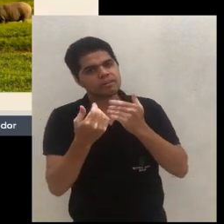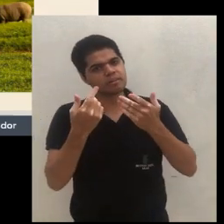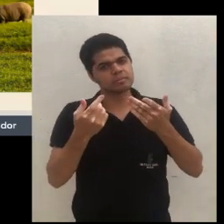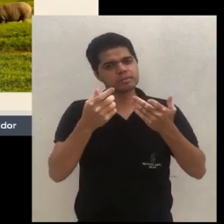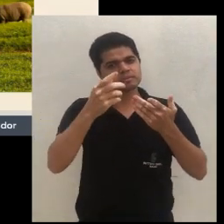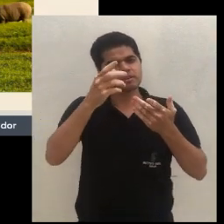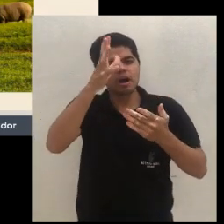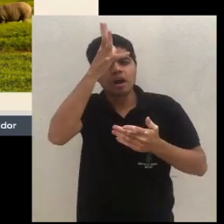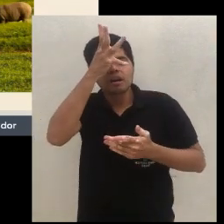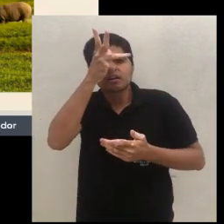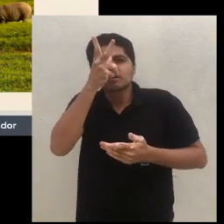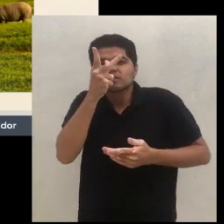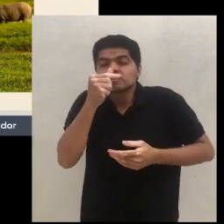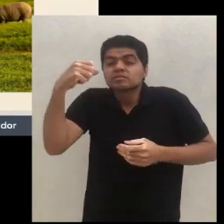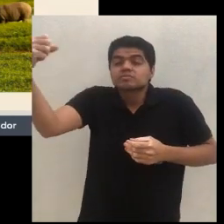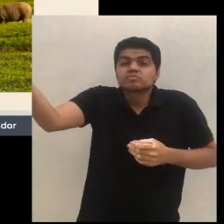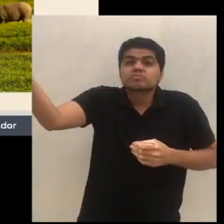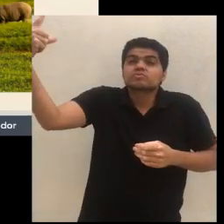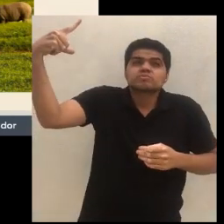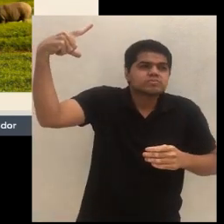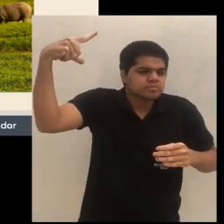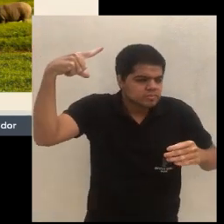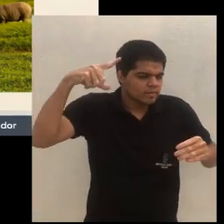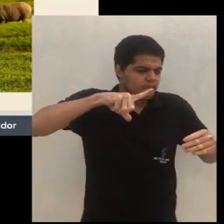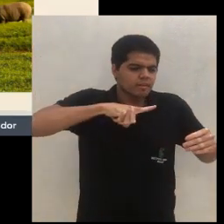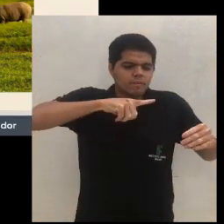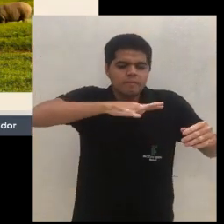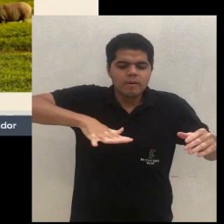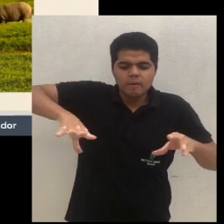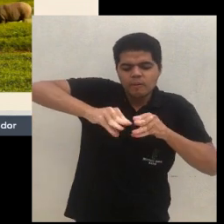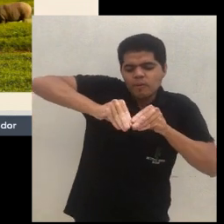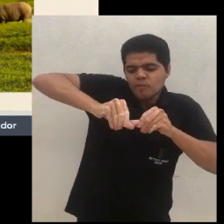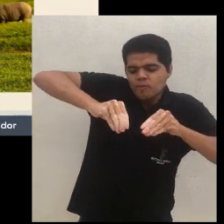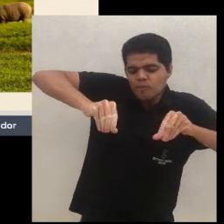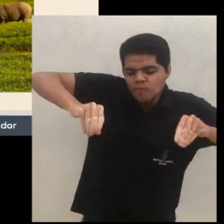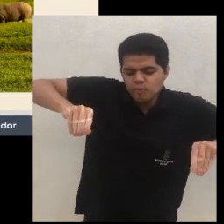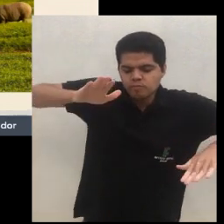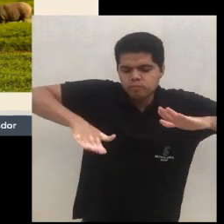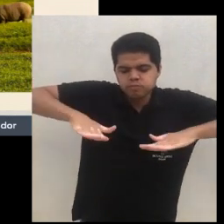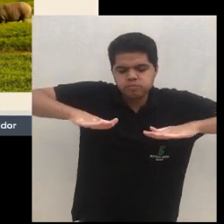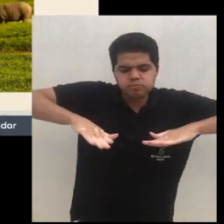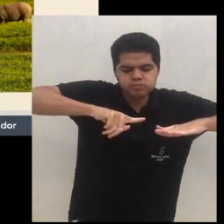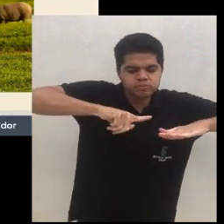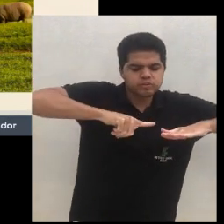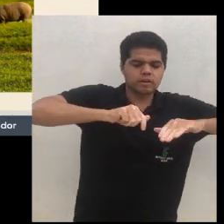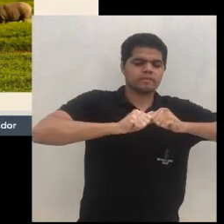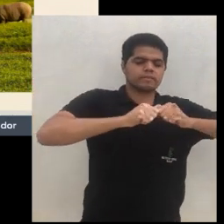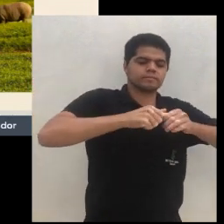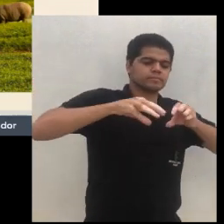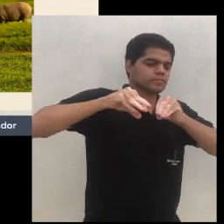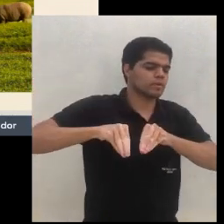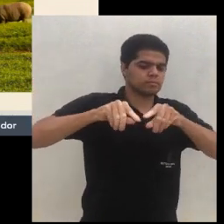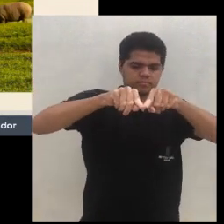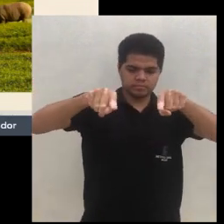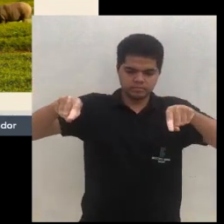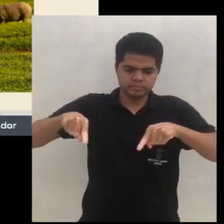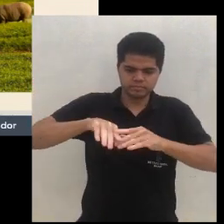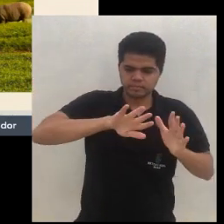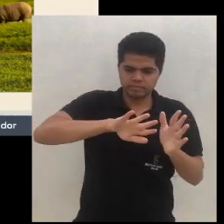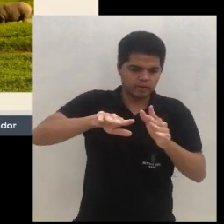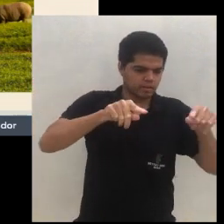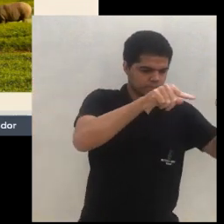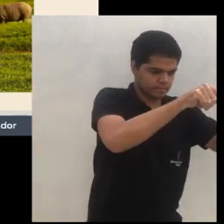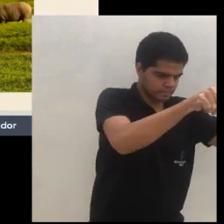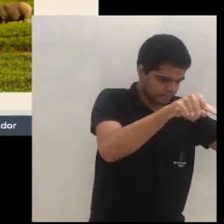a galinha. Na hora que a galinha bate bem aquele solo ali, ele faz outro cercado. Ele já tem outro cercado pronto na área dele do SAF e